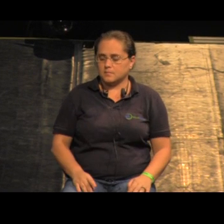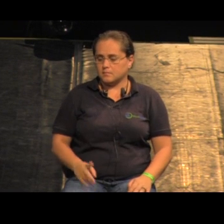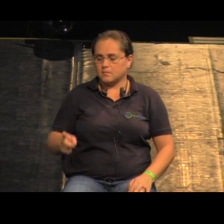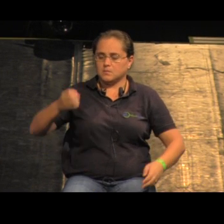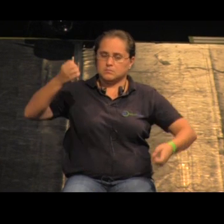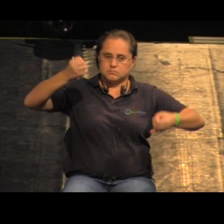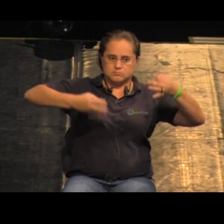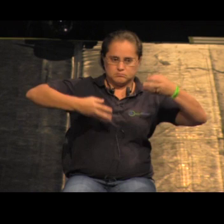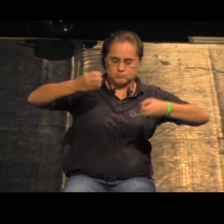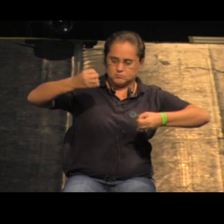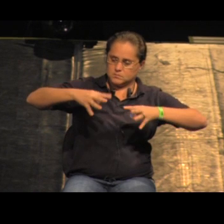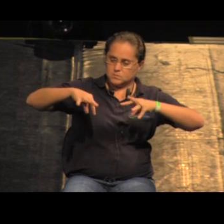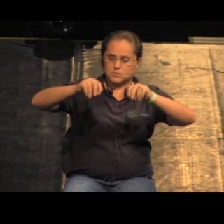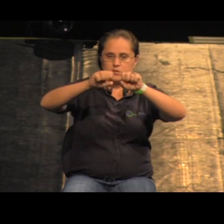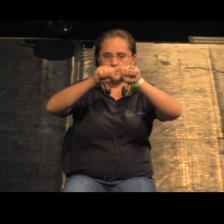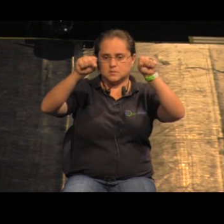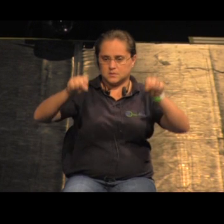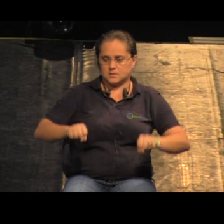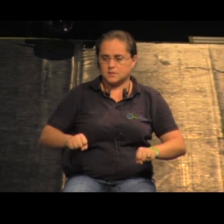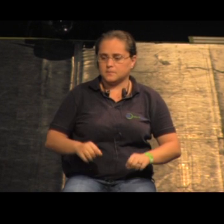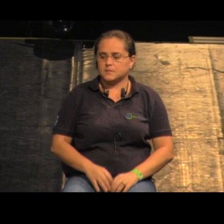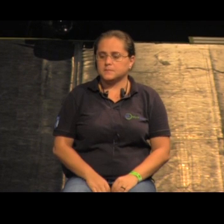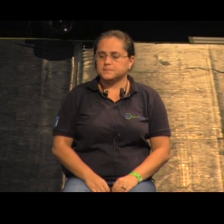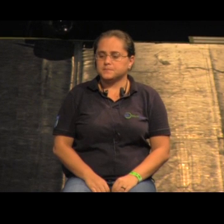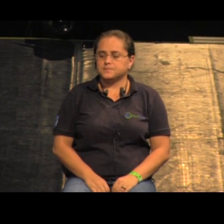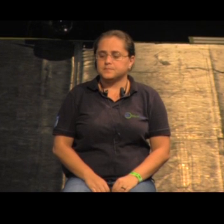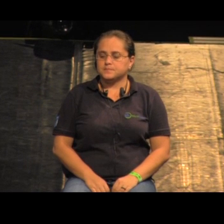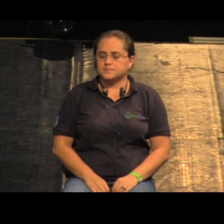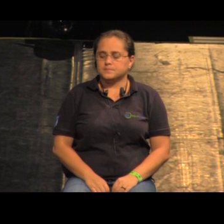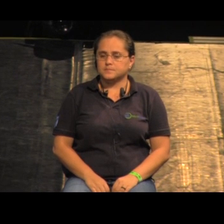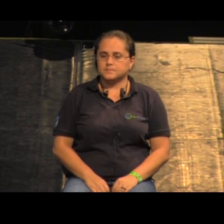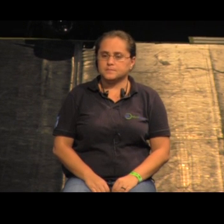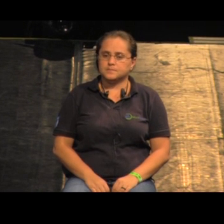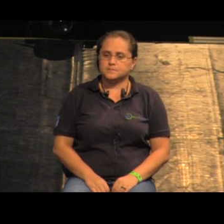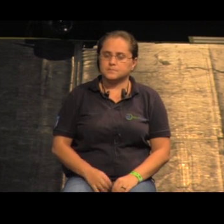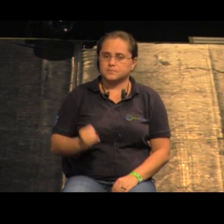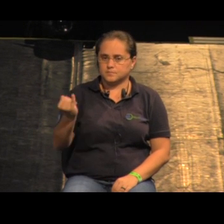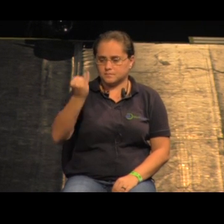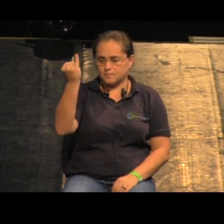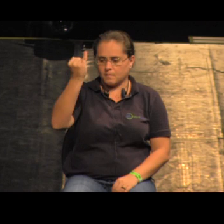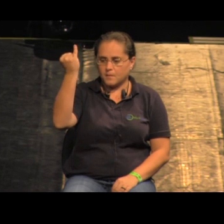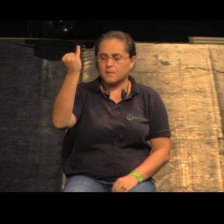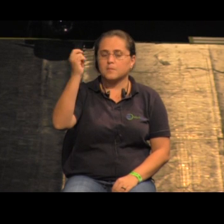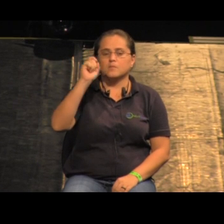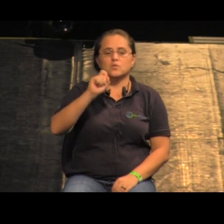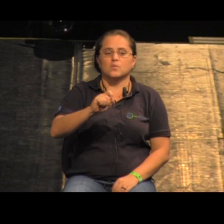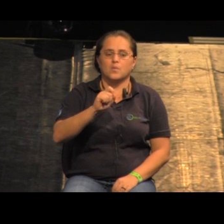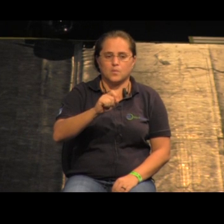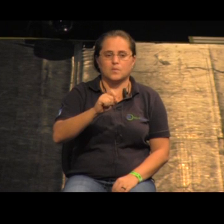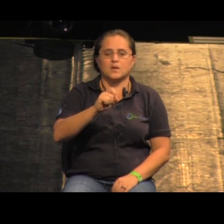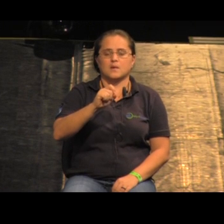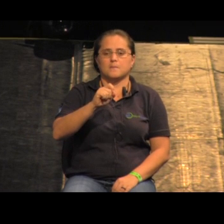dos sistemas todos utópicos mas enfim é importante eu acho nesse caso essa